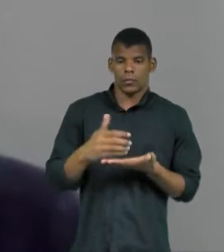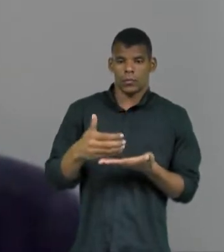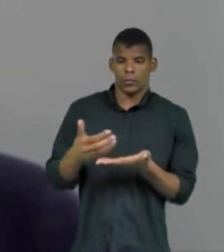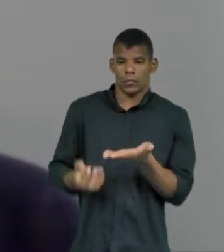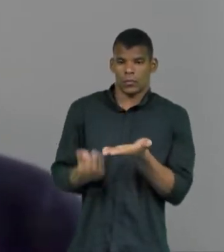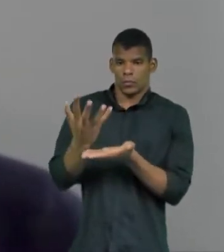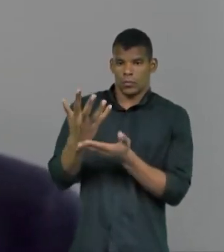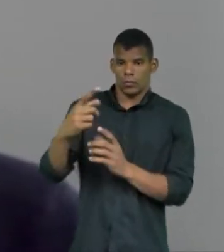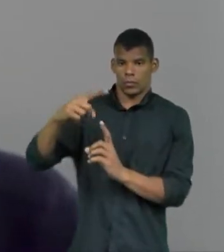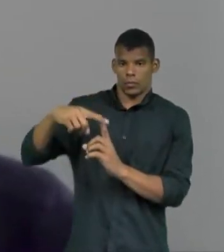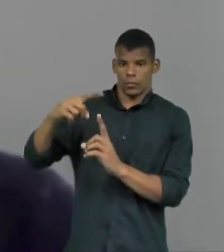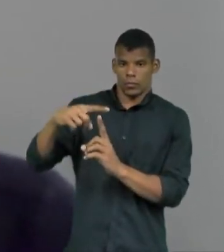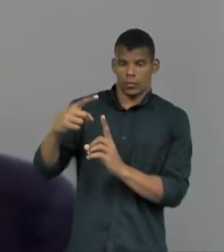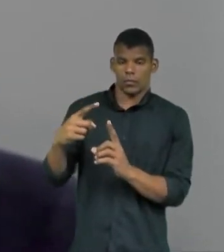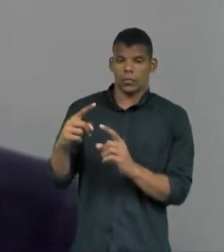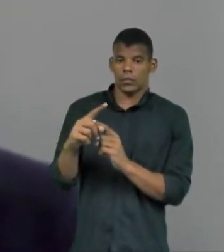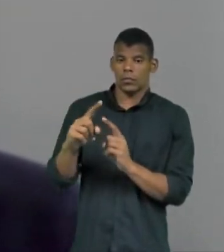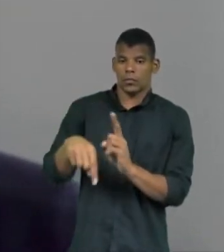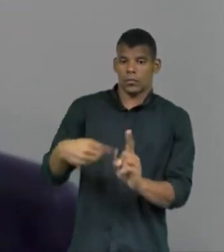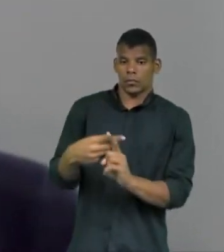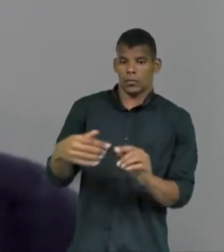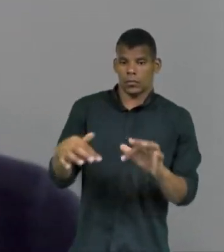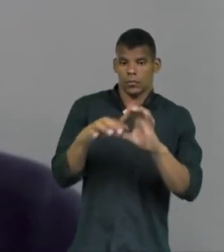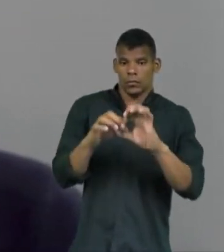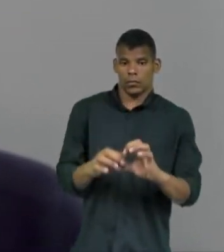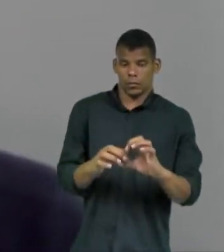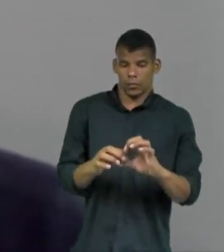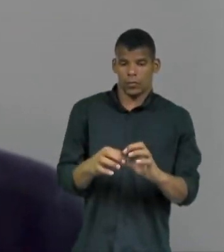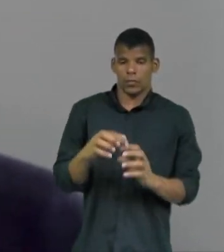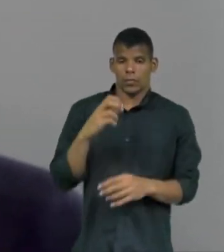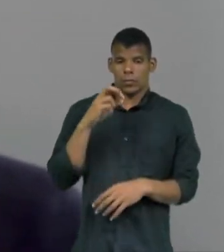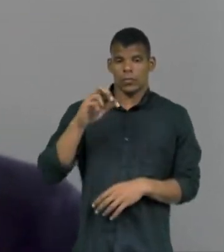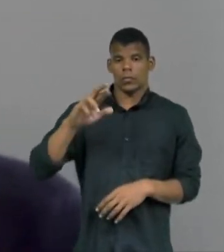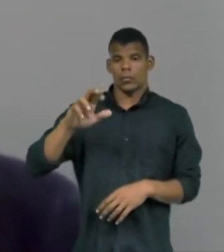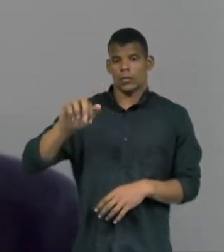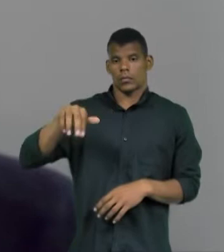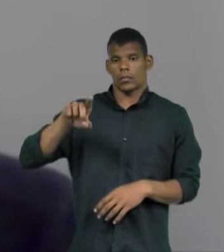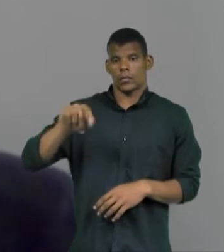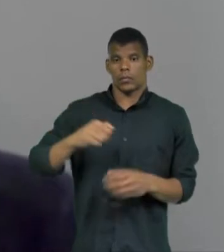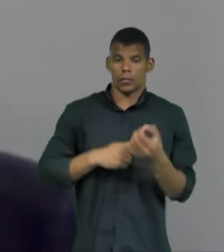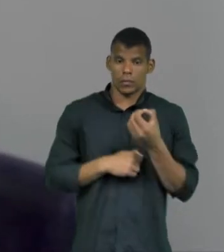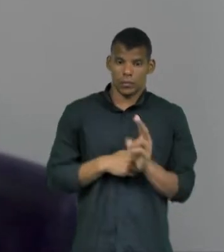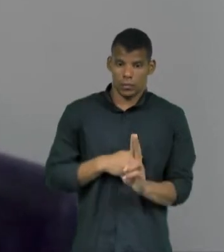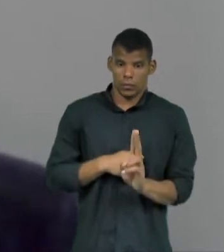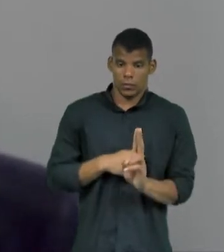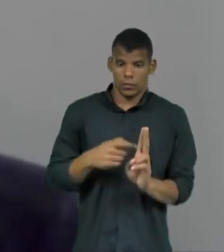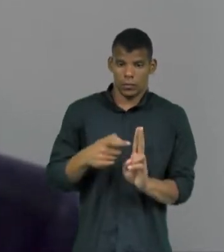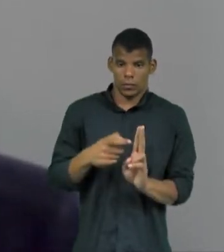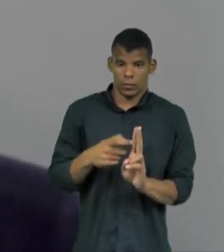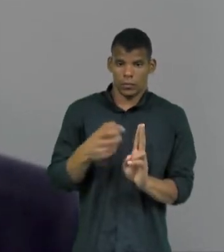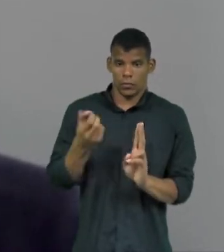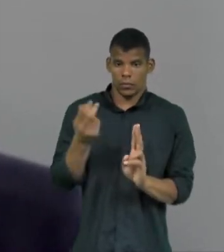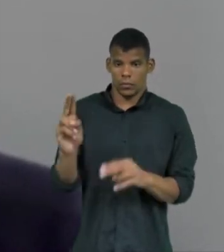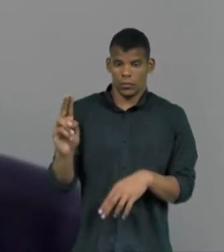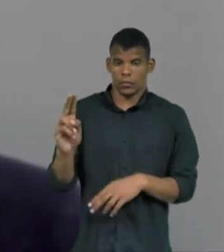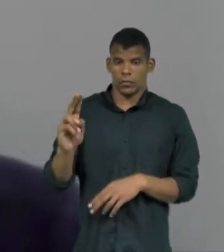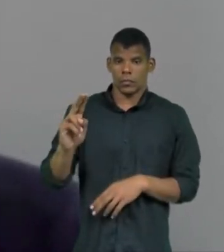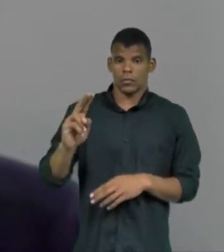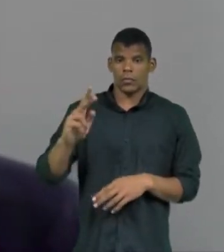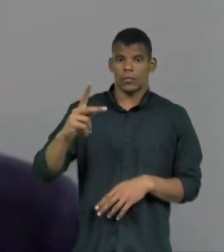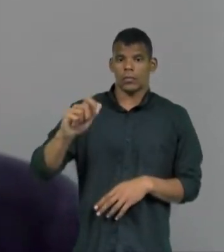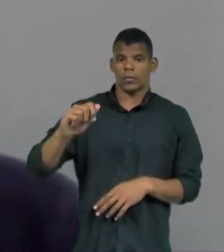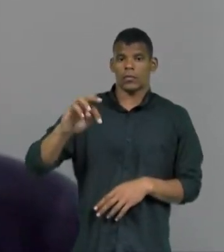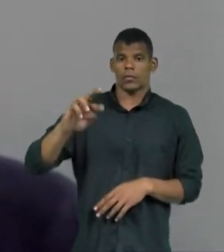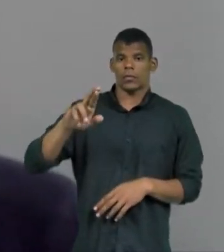vinculando também, essa faixa de renda ou a chamada patrimônio ou